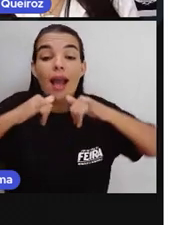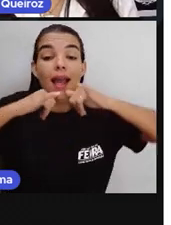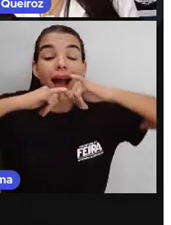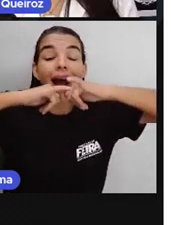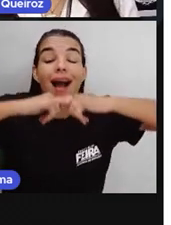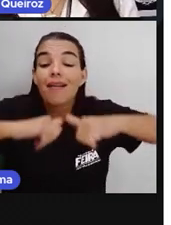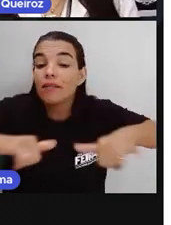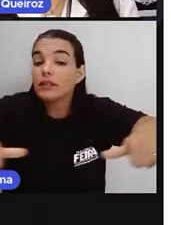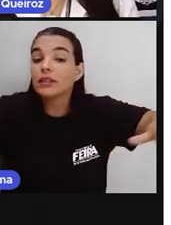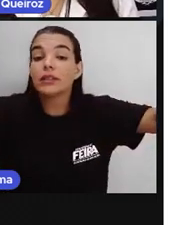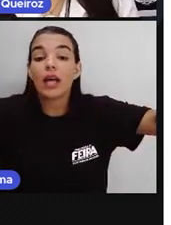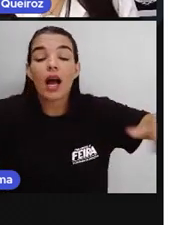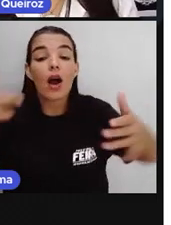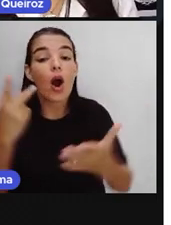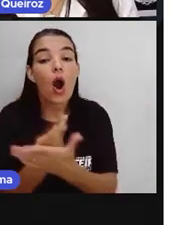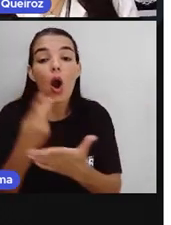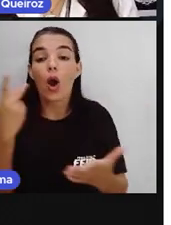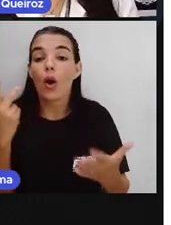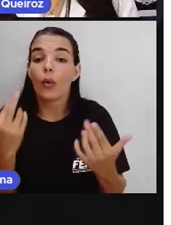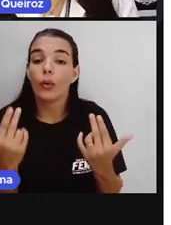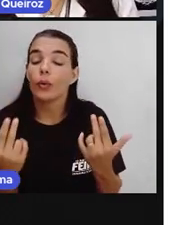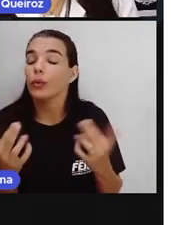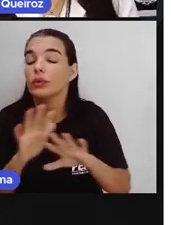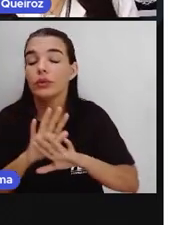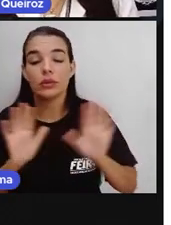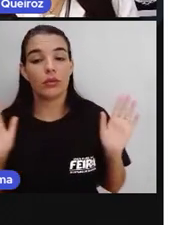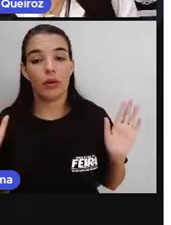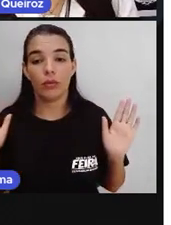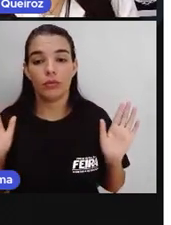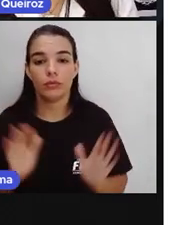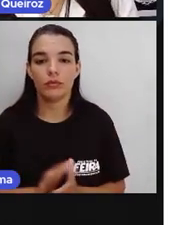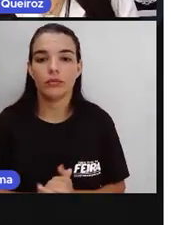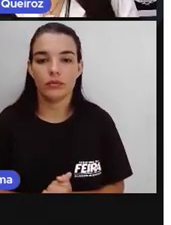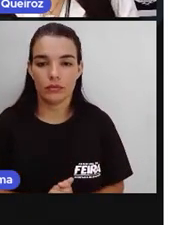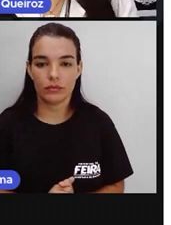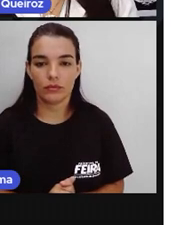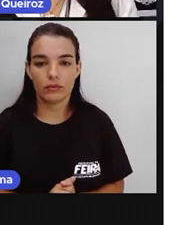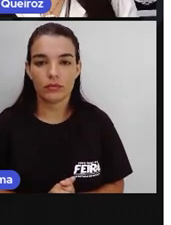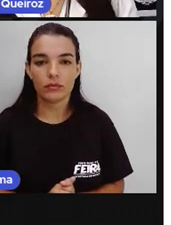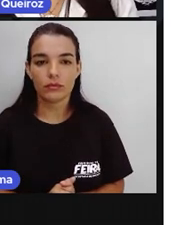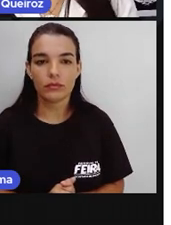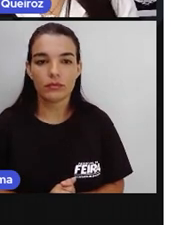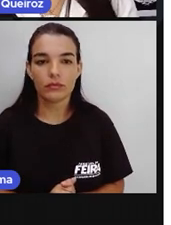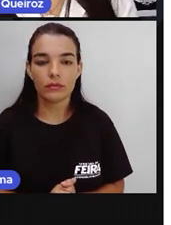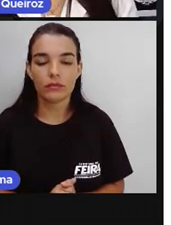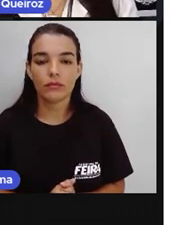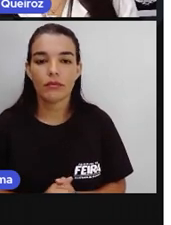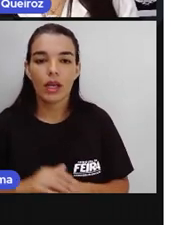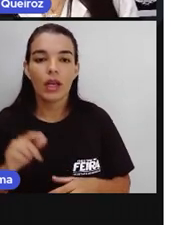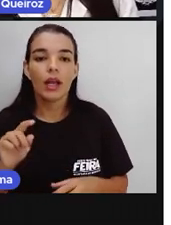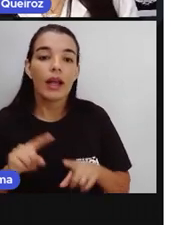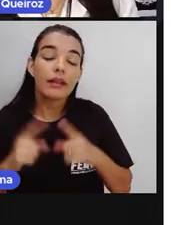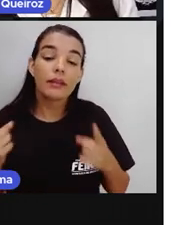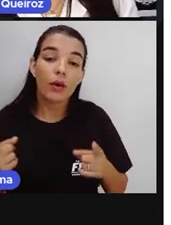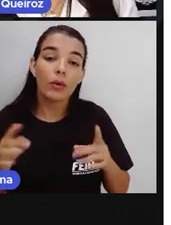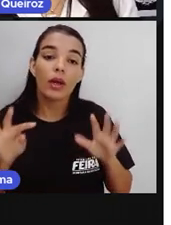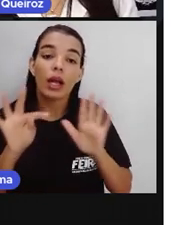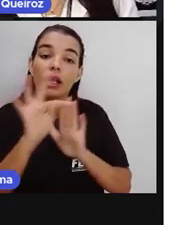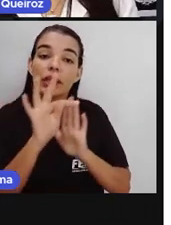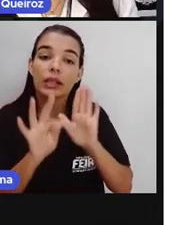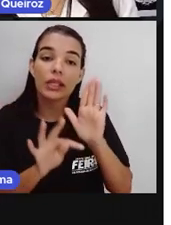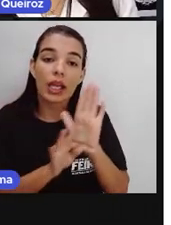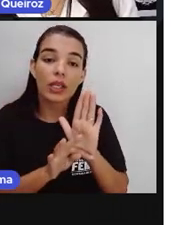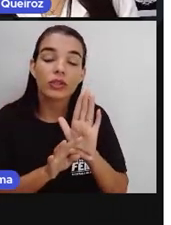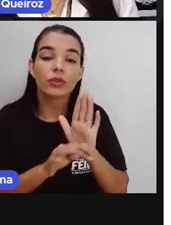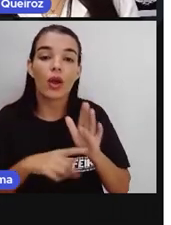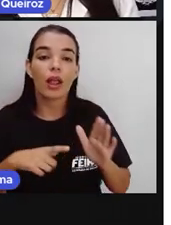tal qual ocorreu, né? O acontecimento, certo? De forma imparcial. Esses textos, eles